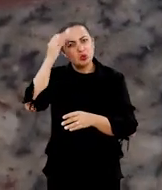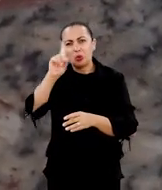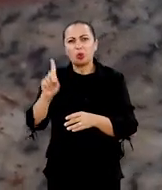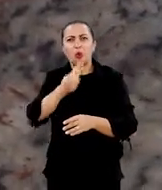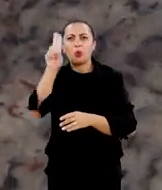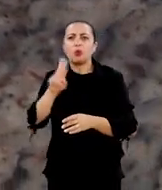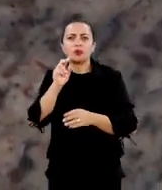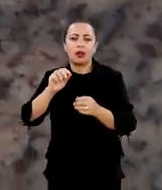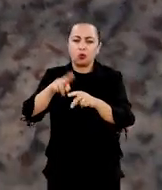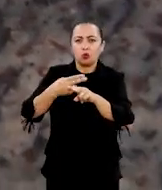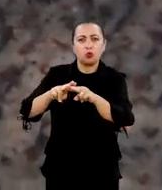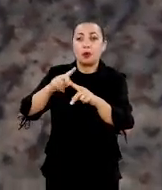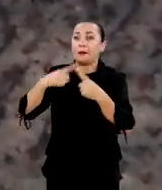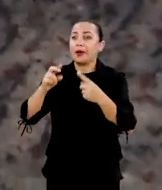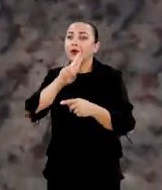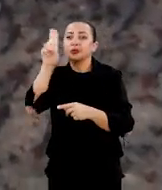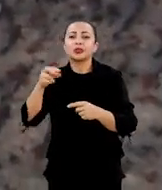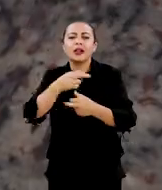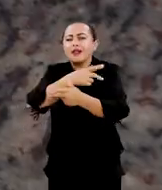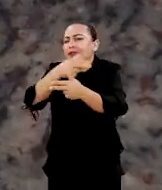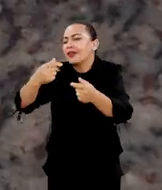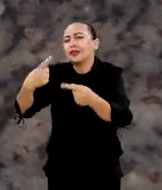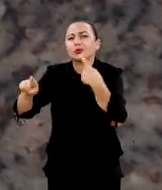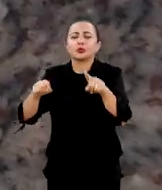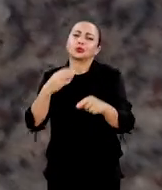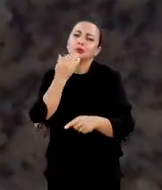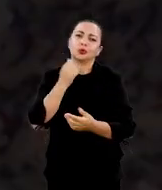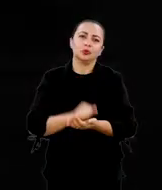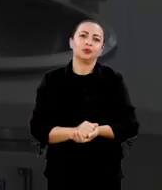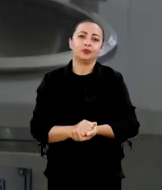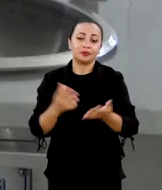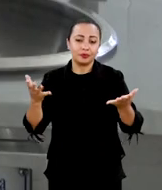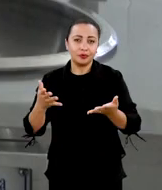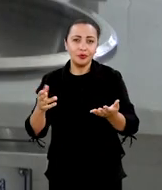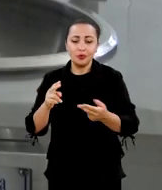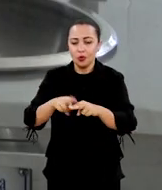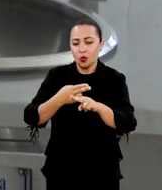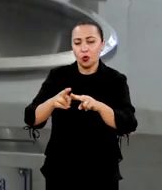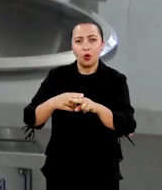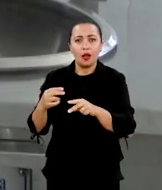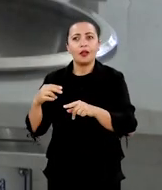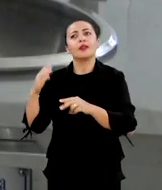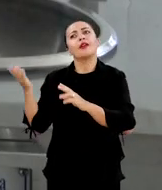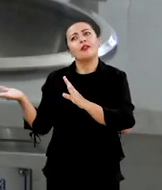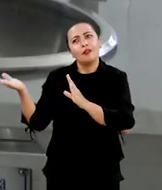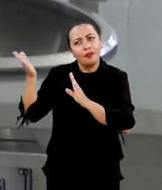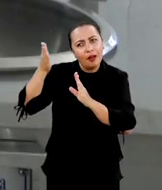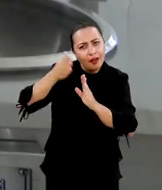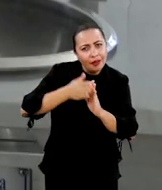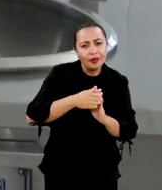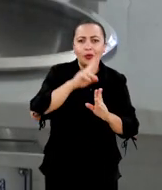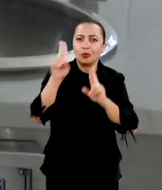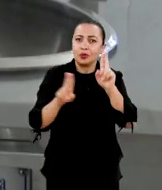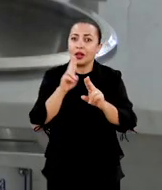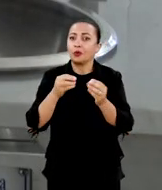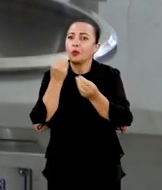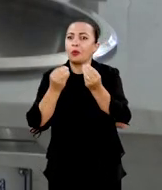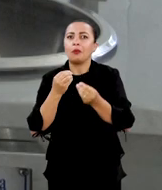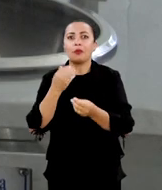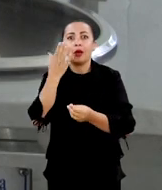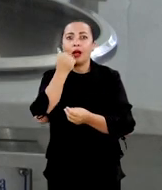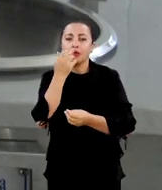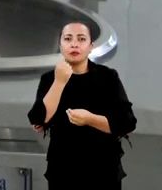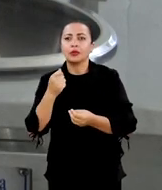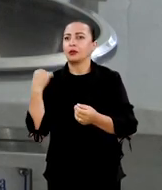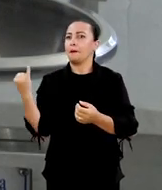utilizar em chocolate, mas que possa utilizar em diversos outros alimentos. Atualmente o chocolate vem sendo utilizado como